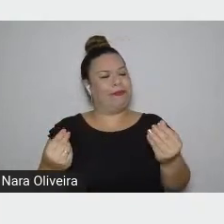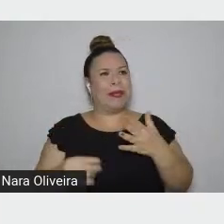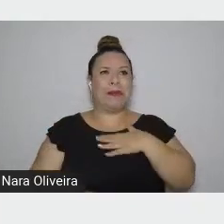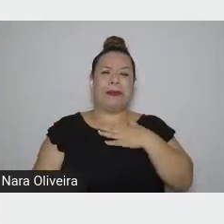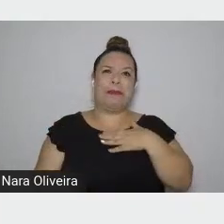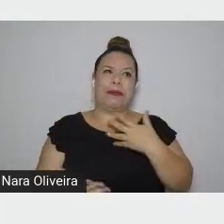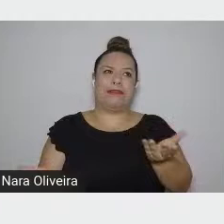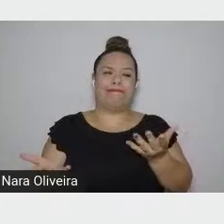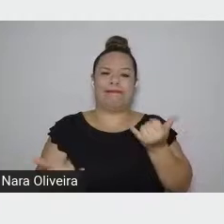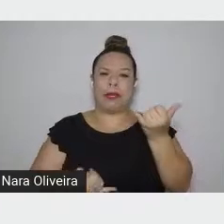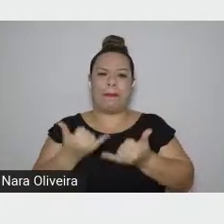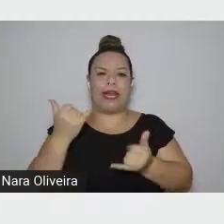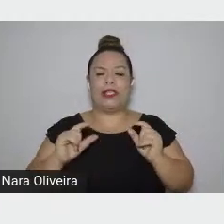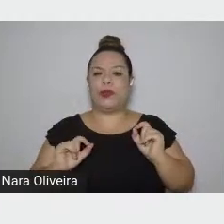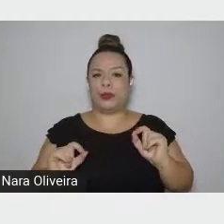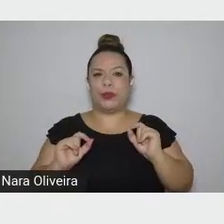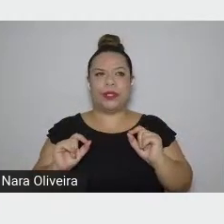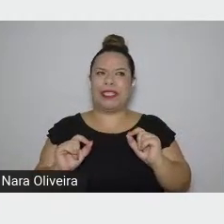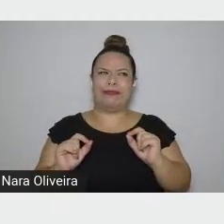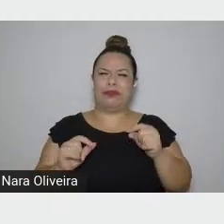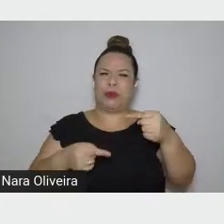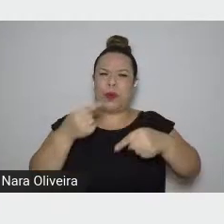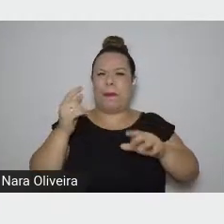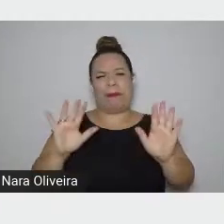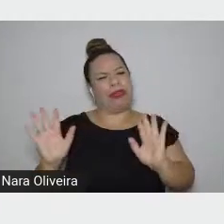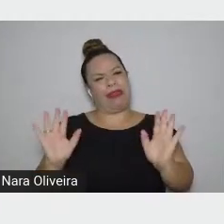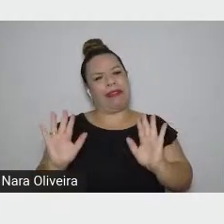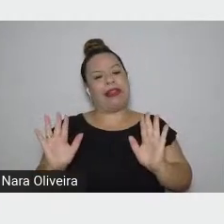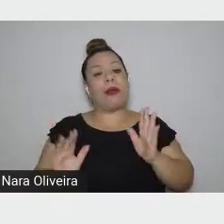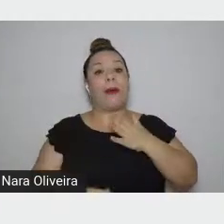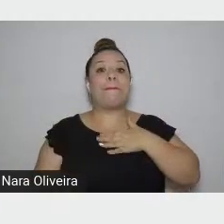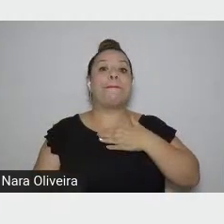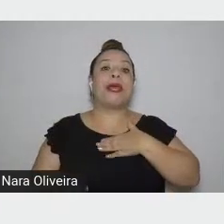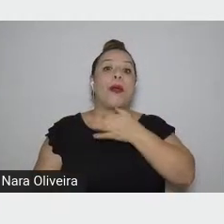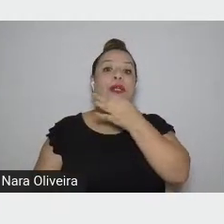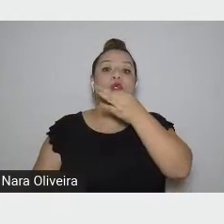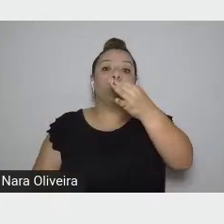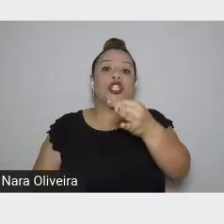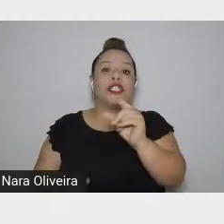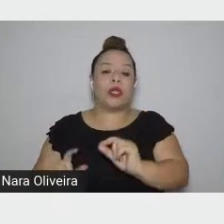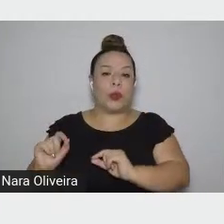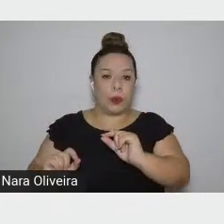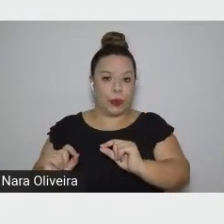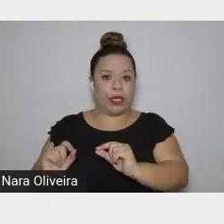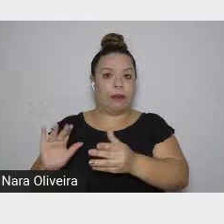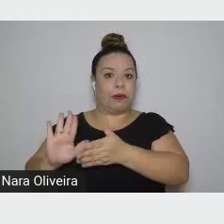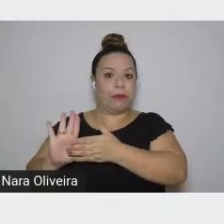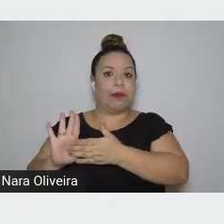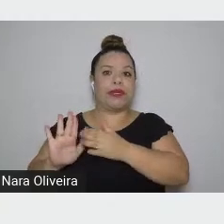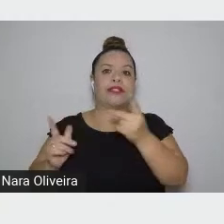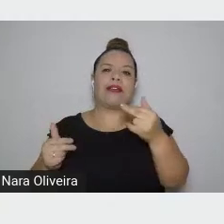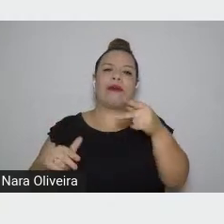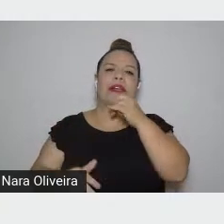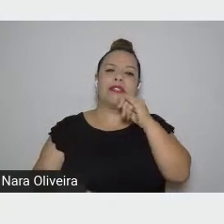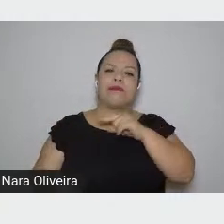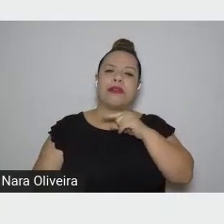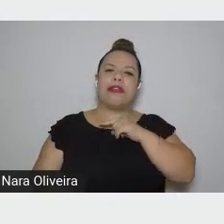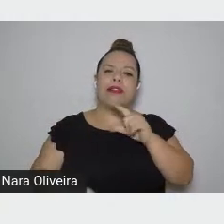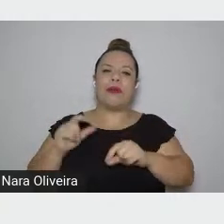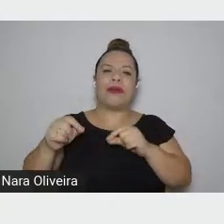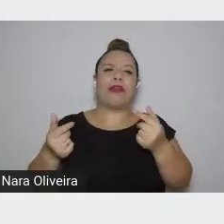imprópria. Por isso eu propus um sobrevoo, já vou falar disso já, já.